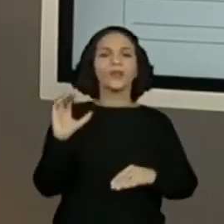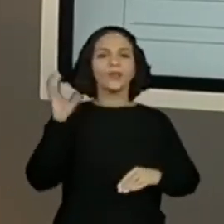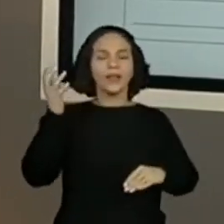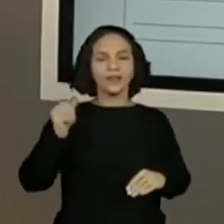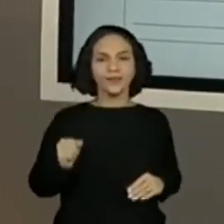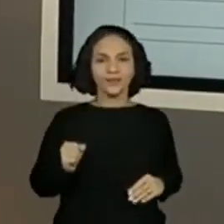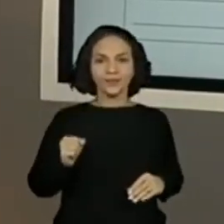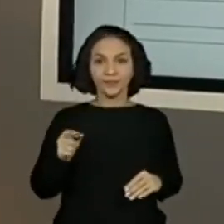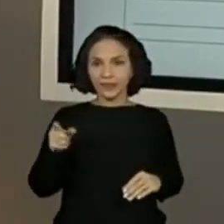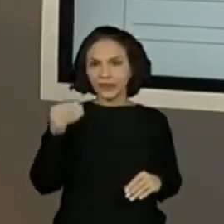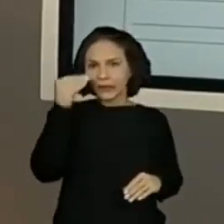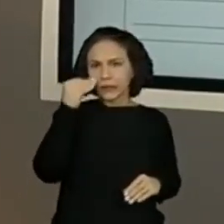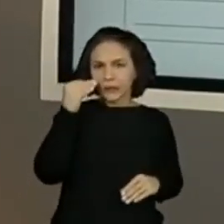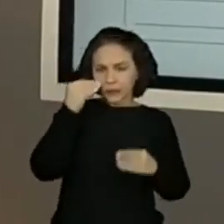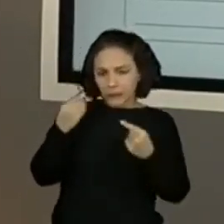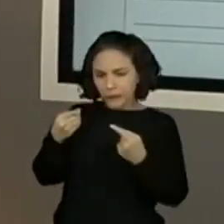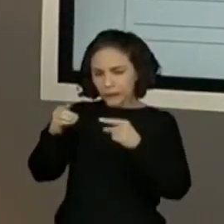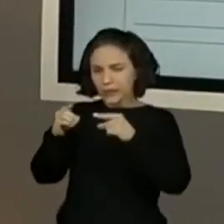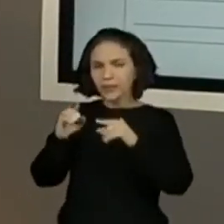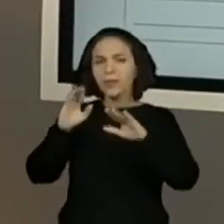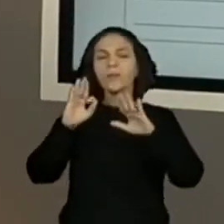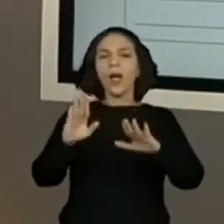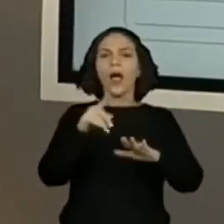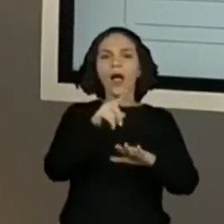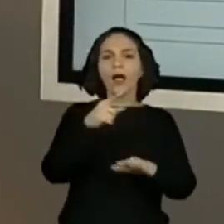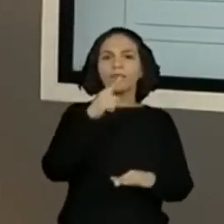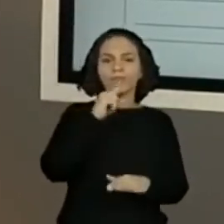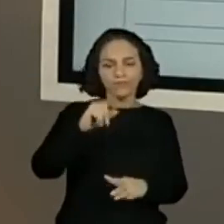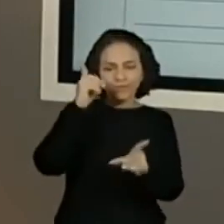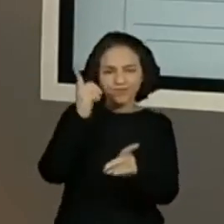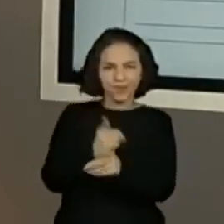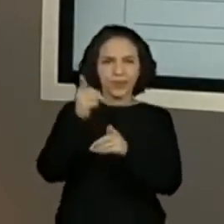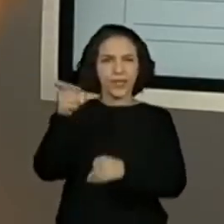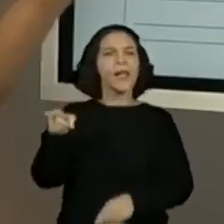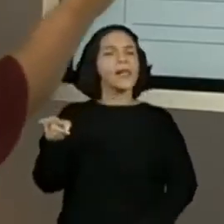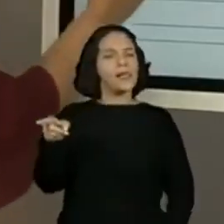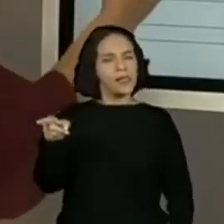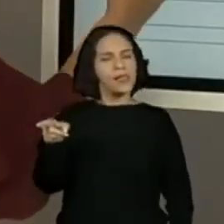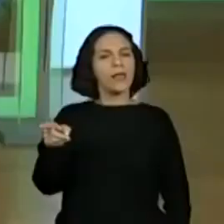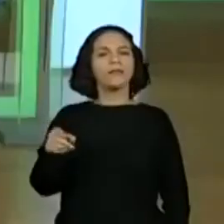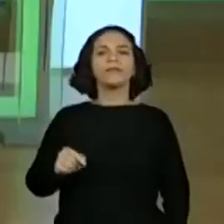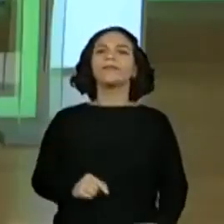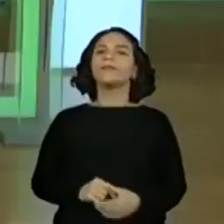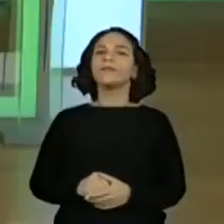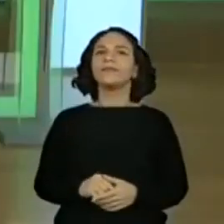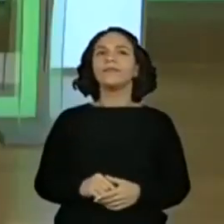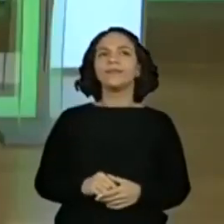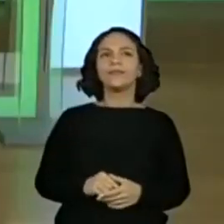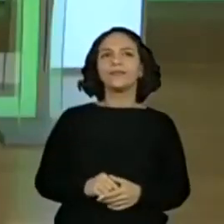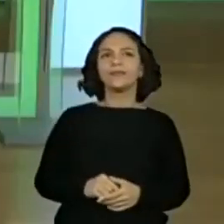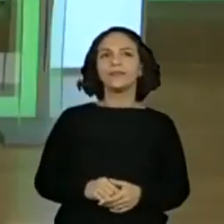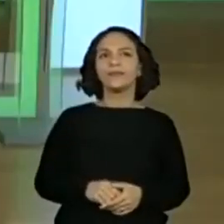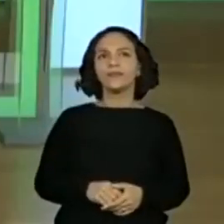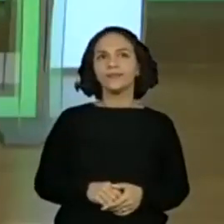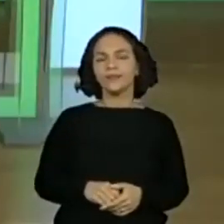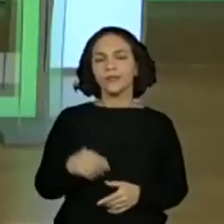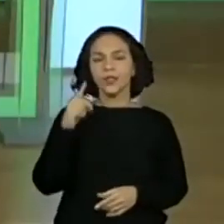Ele tenta, mas o mago descobre o plano. Então vamos colocar aqui, Mago. Mago